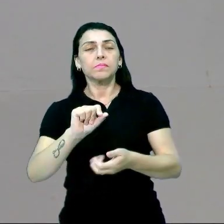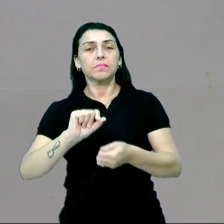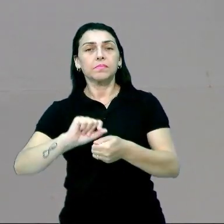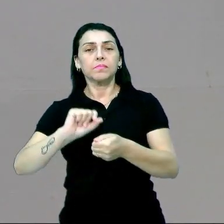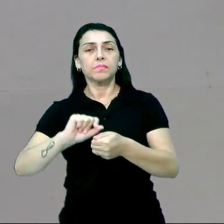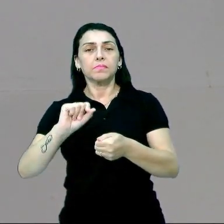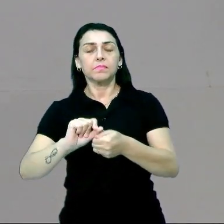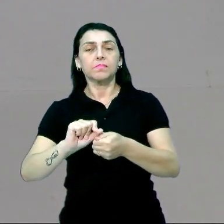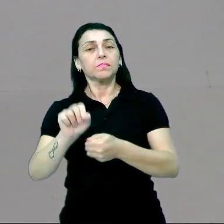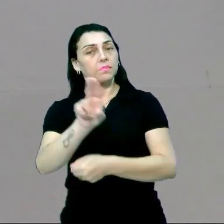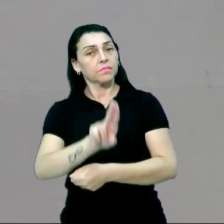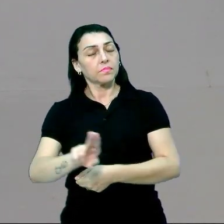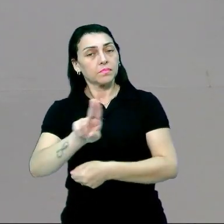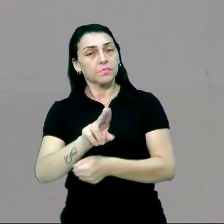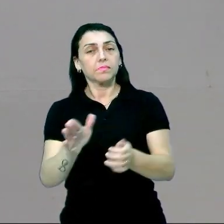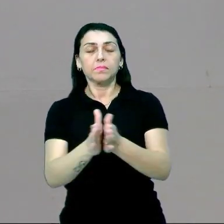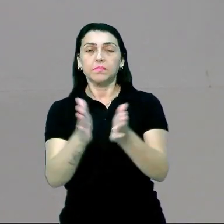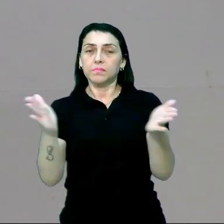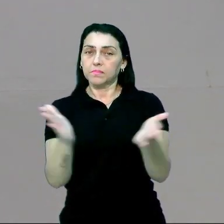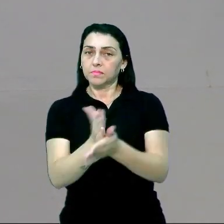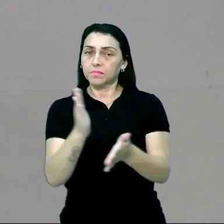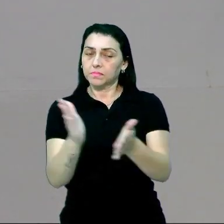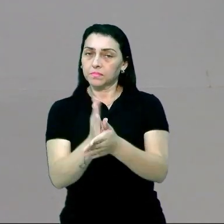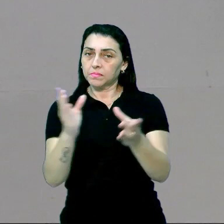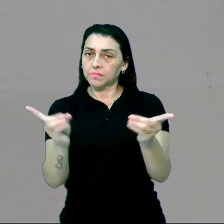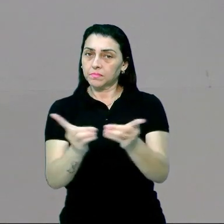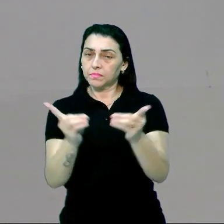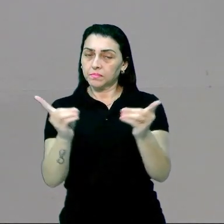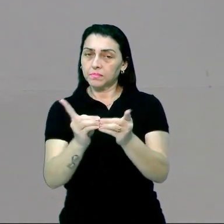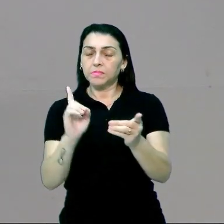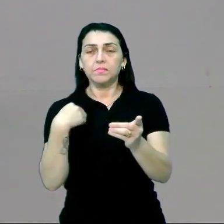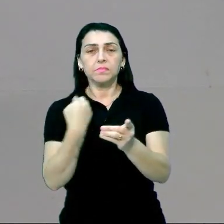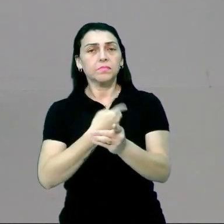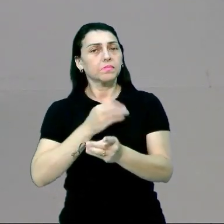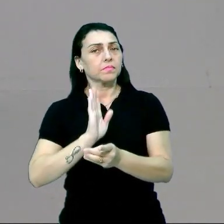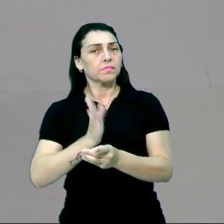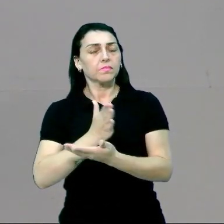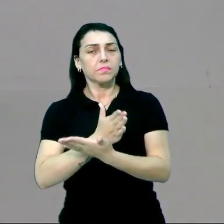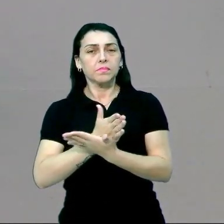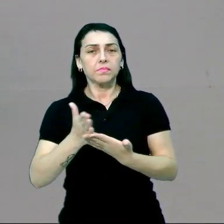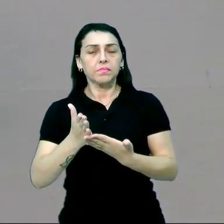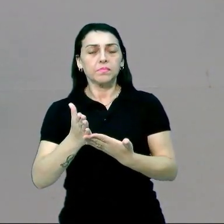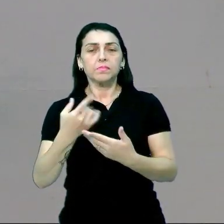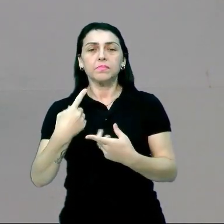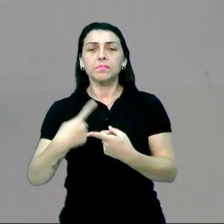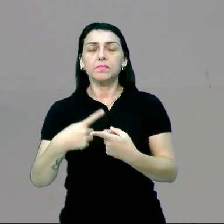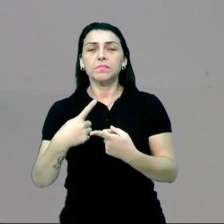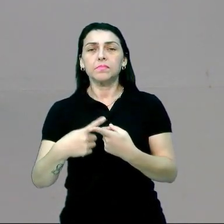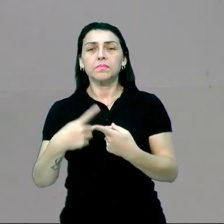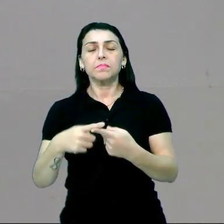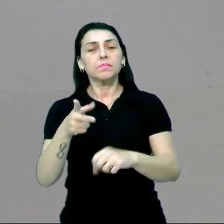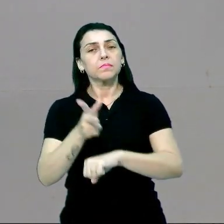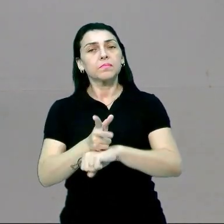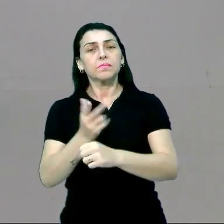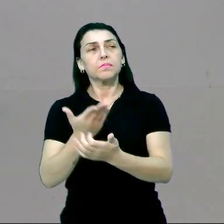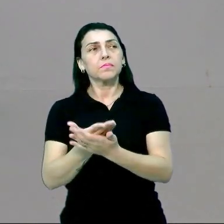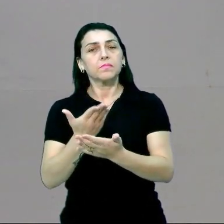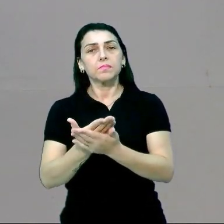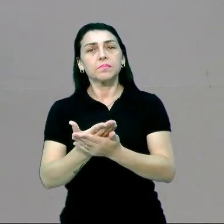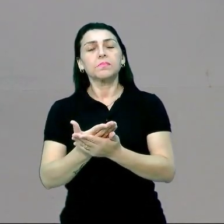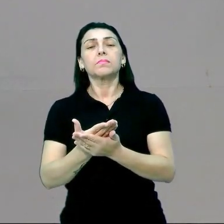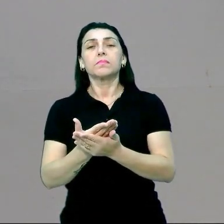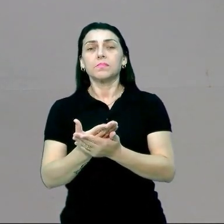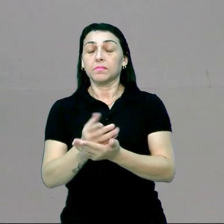faça uso deste livro didático. E nós já vamos começar, porque nesta videoaula nós vamos